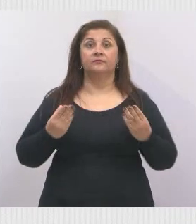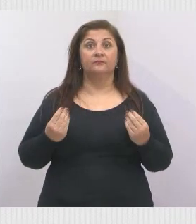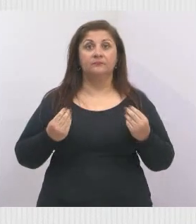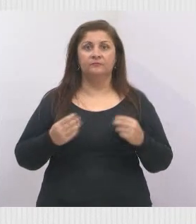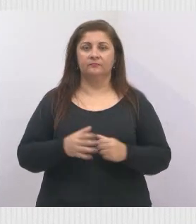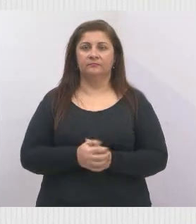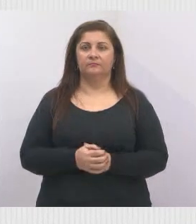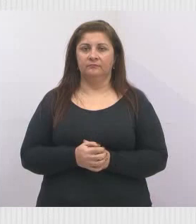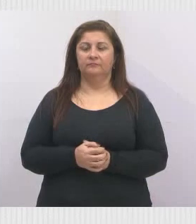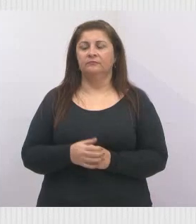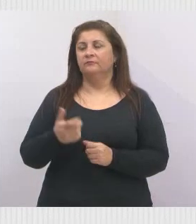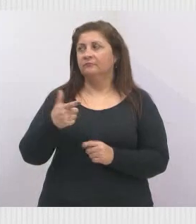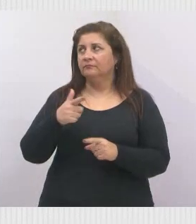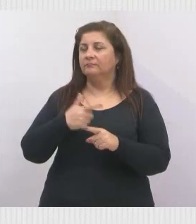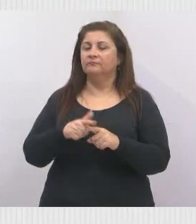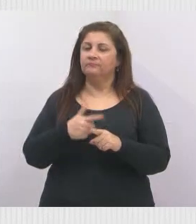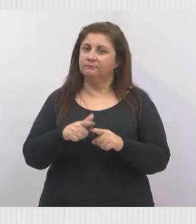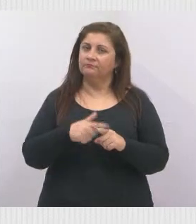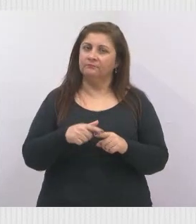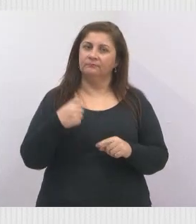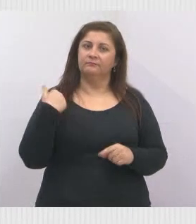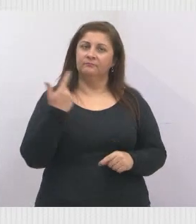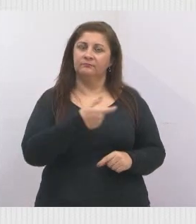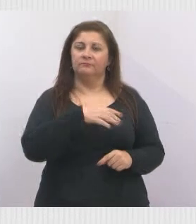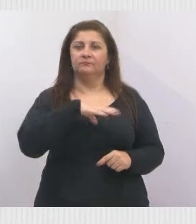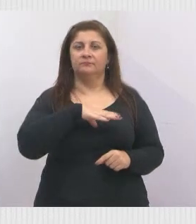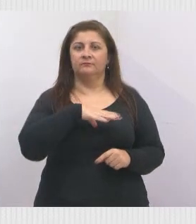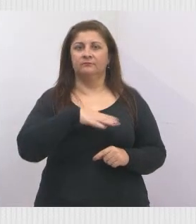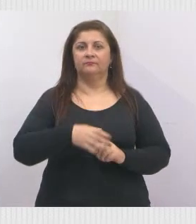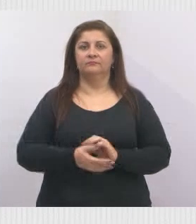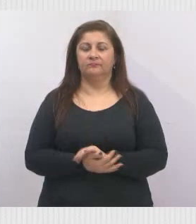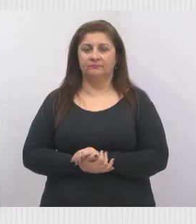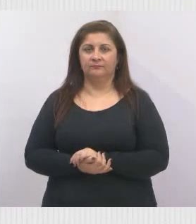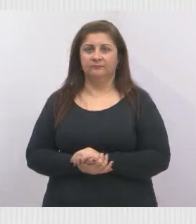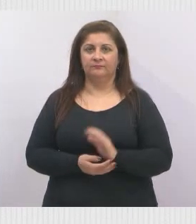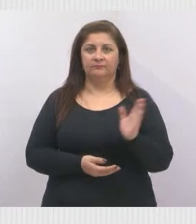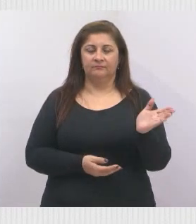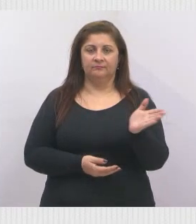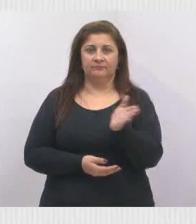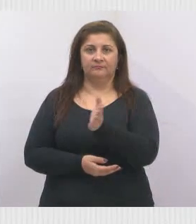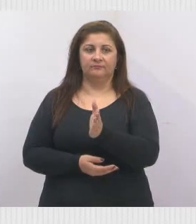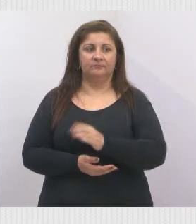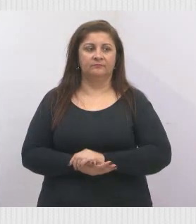vários problemas em nossa cidade. Pode ir para a próxima?